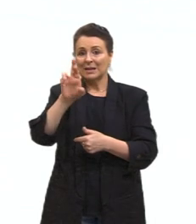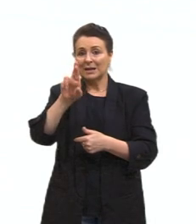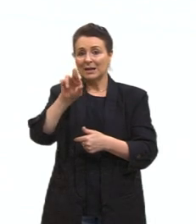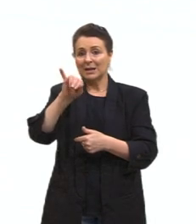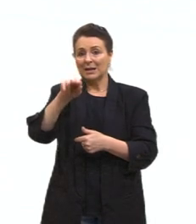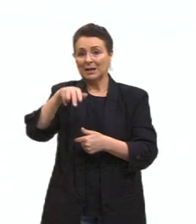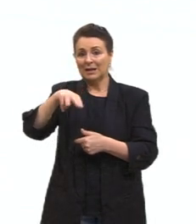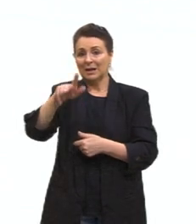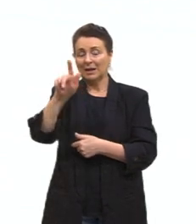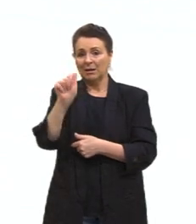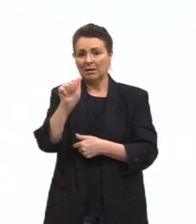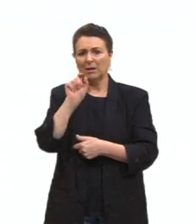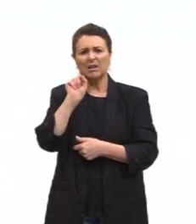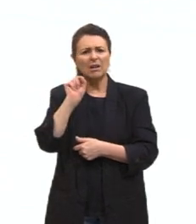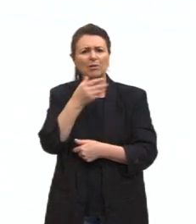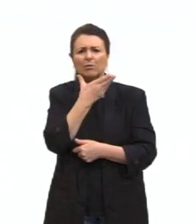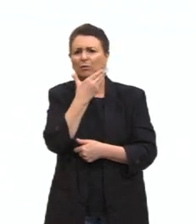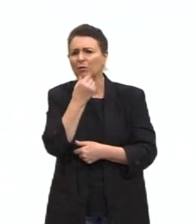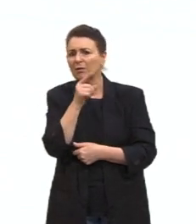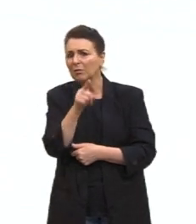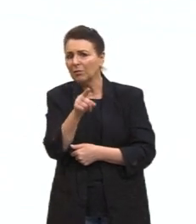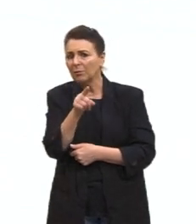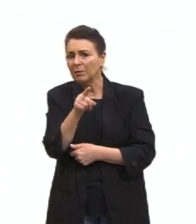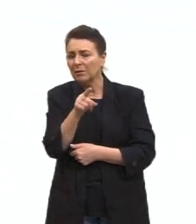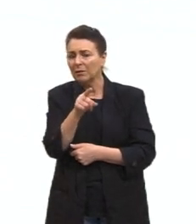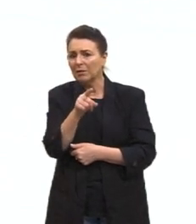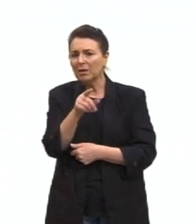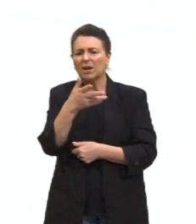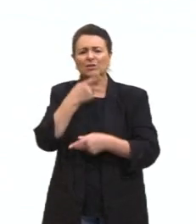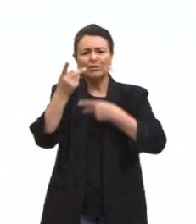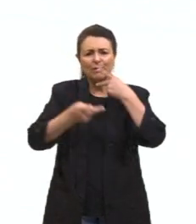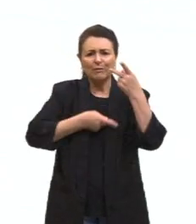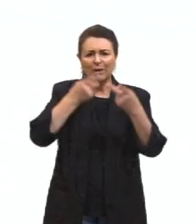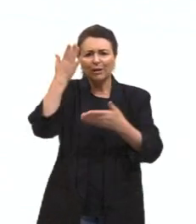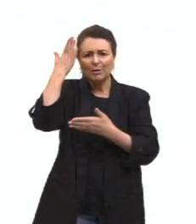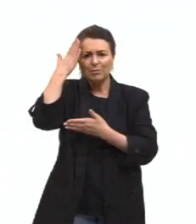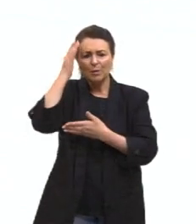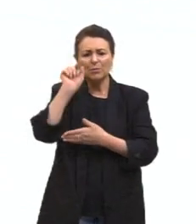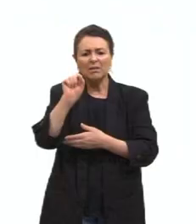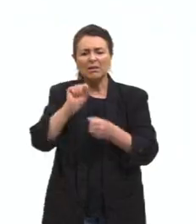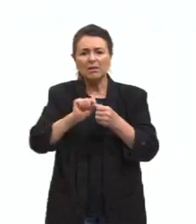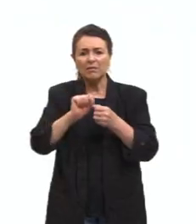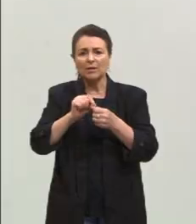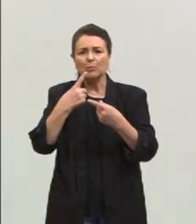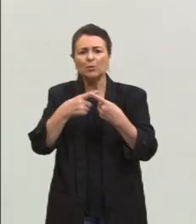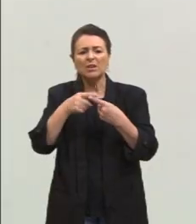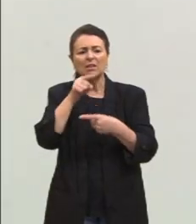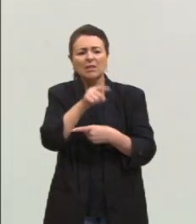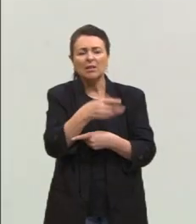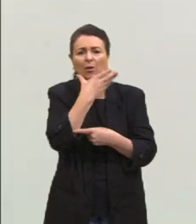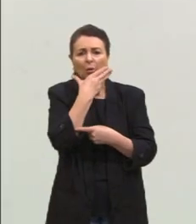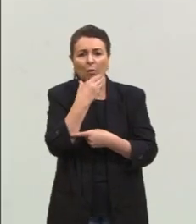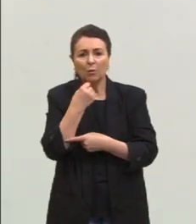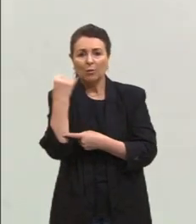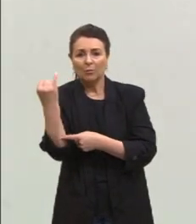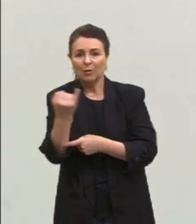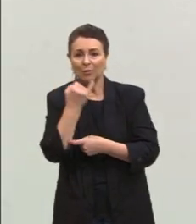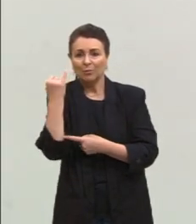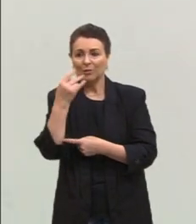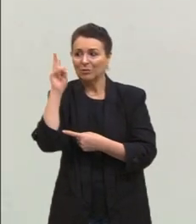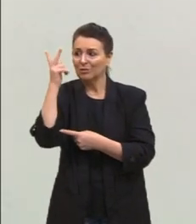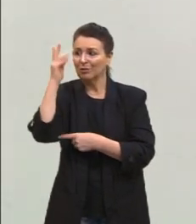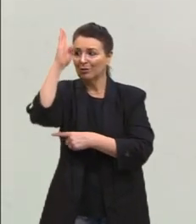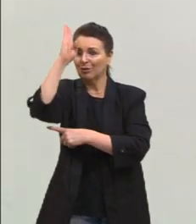E quem foi Chico Mendes, então? Que a gente fala tanto e às vezes a gente não sabe direito o que ele fez, por que ele foi tão importante. Ali no slide, uma